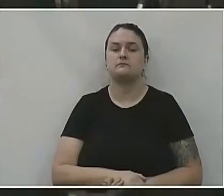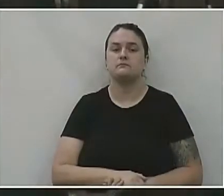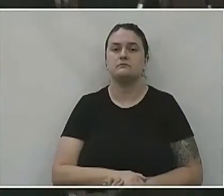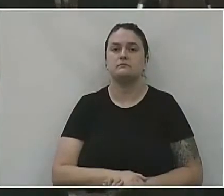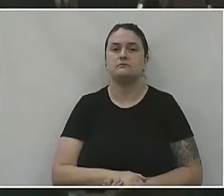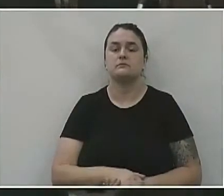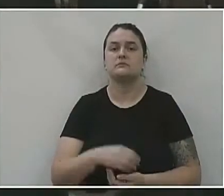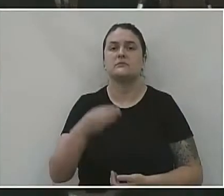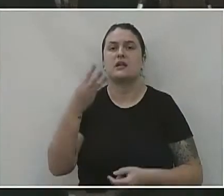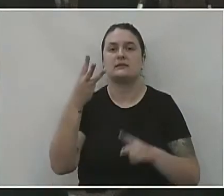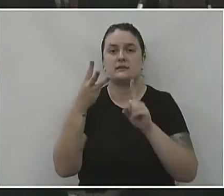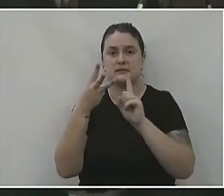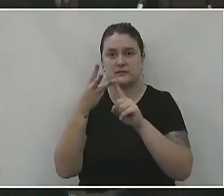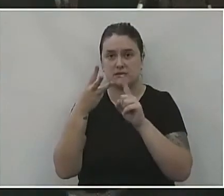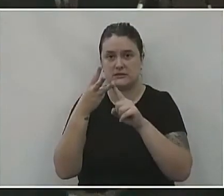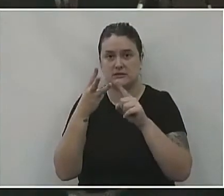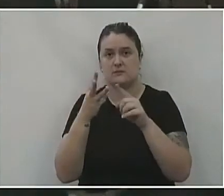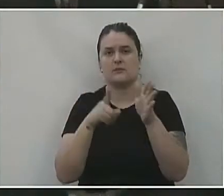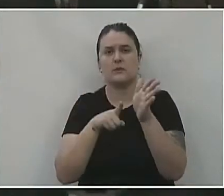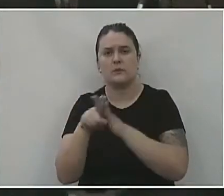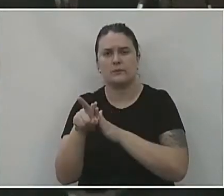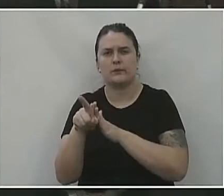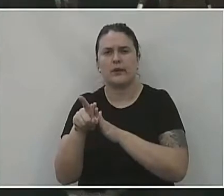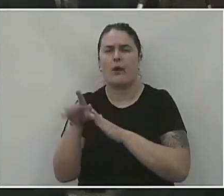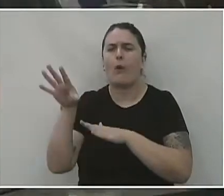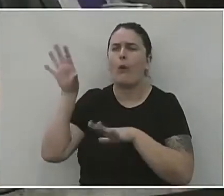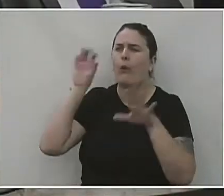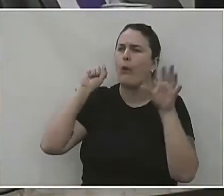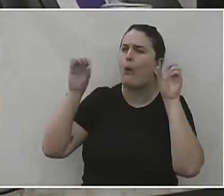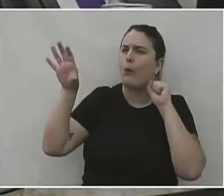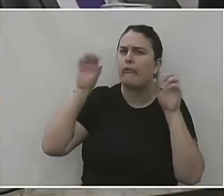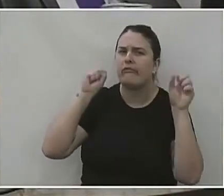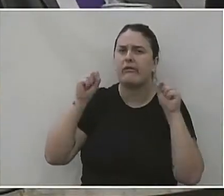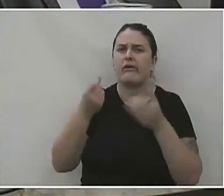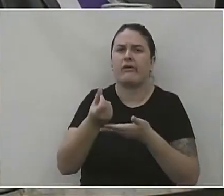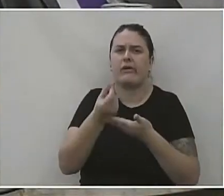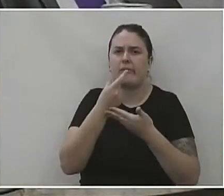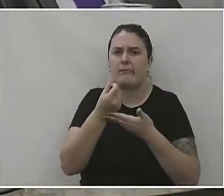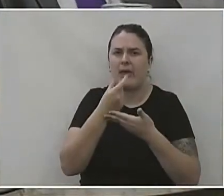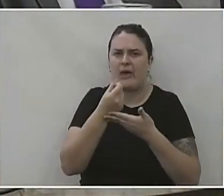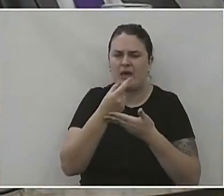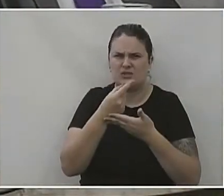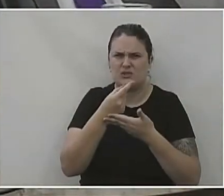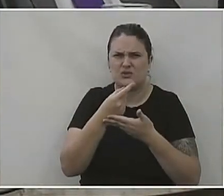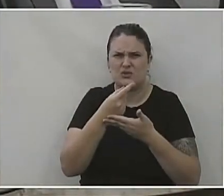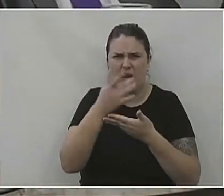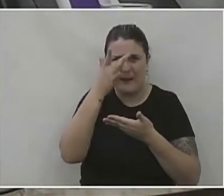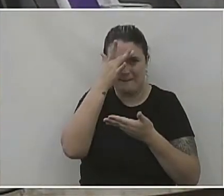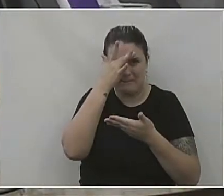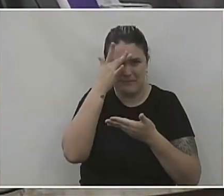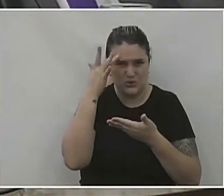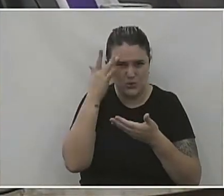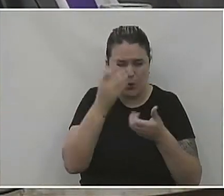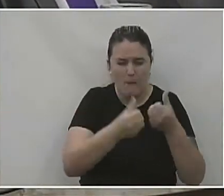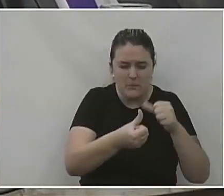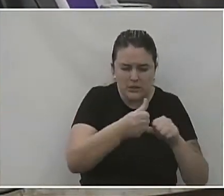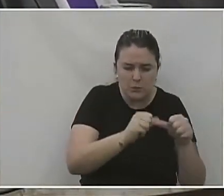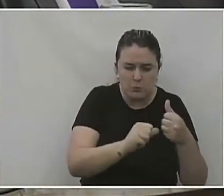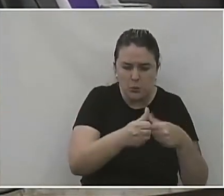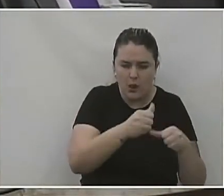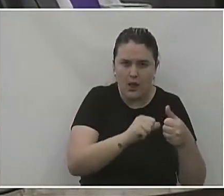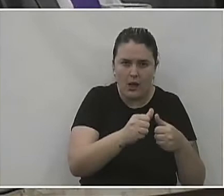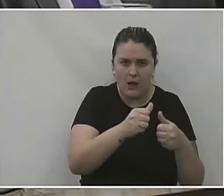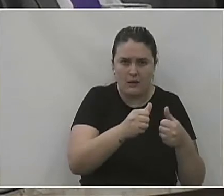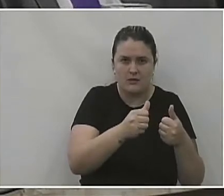a outra pergunta, que a gente tem ouvido falar que essas medicações ou algumas delas foram recebidas em forma farmacêutica de cápsulas